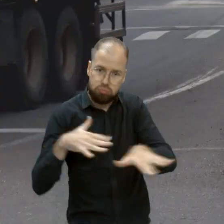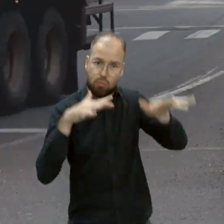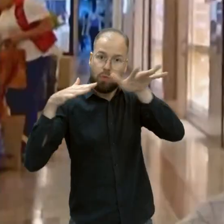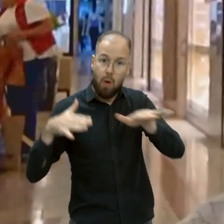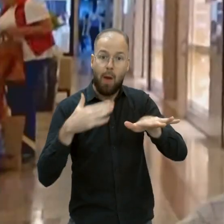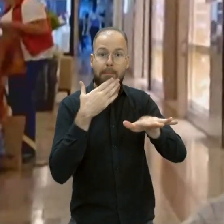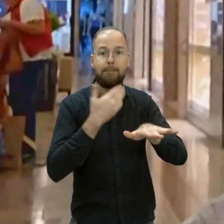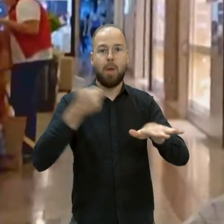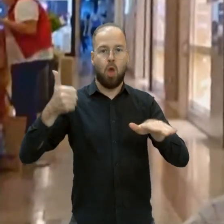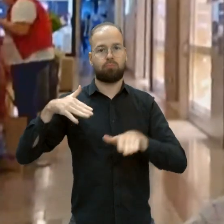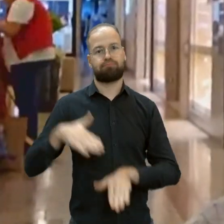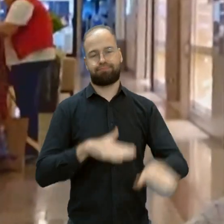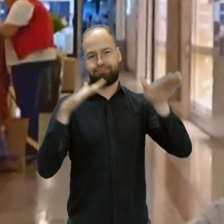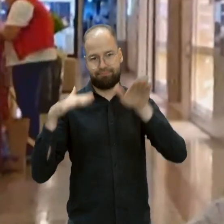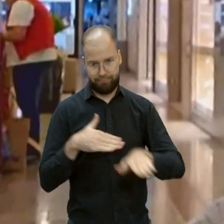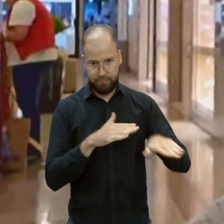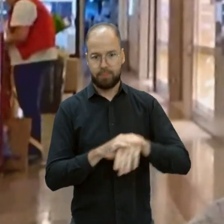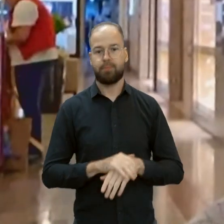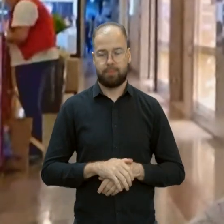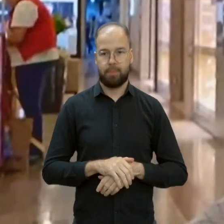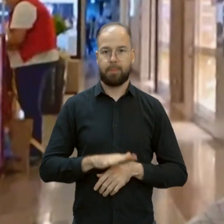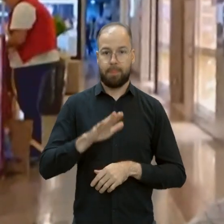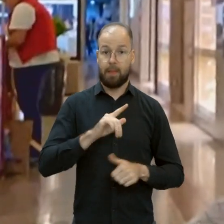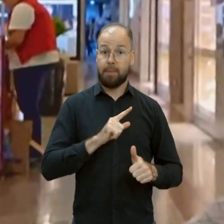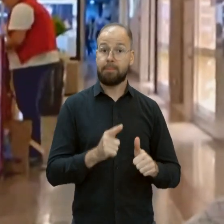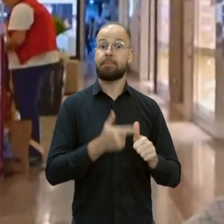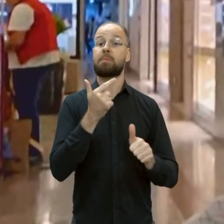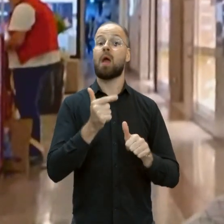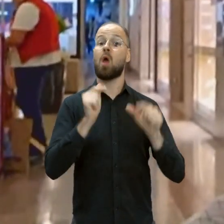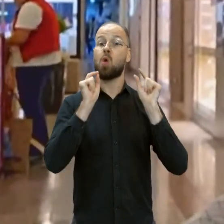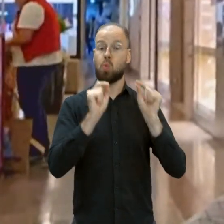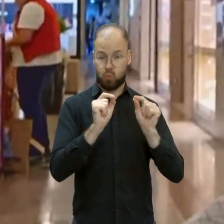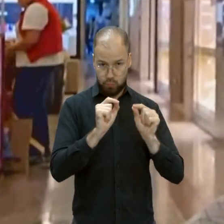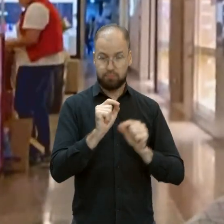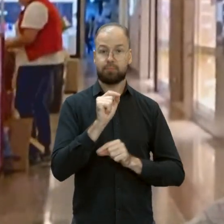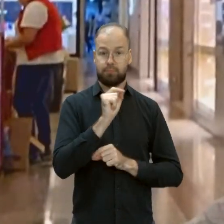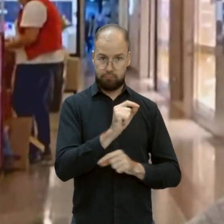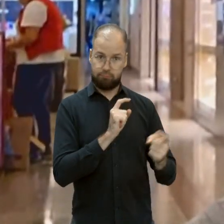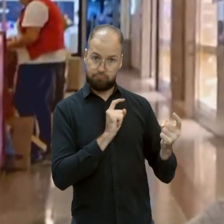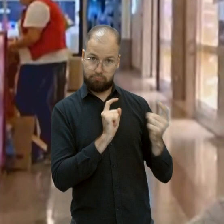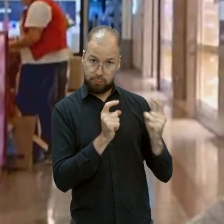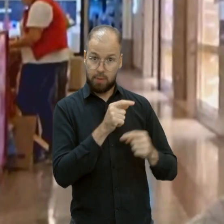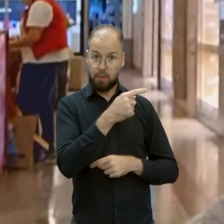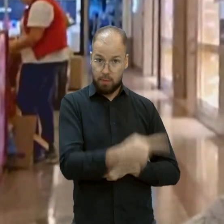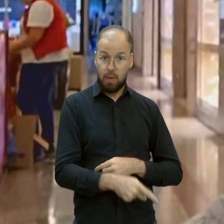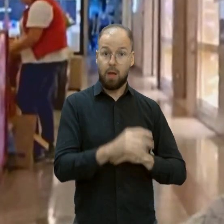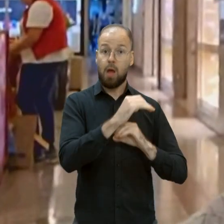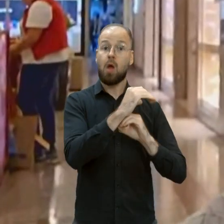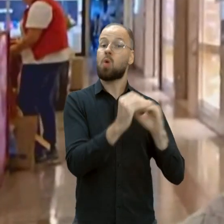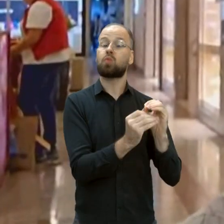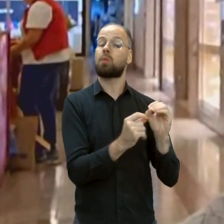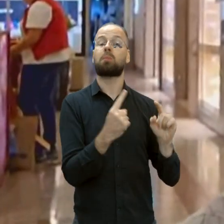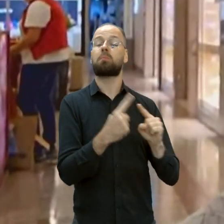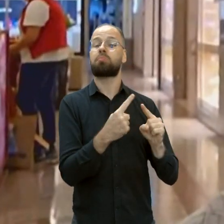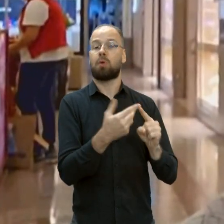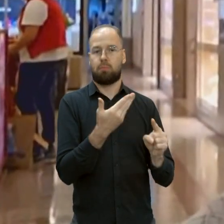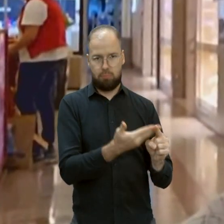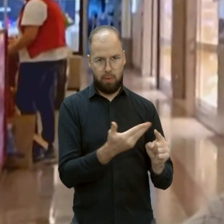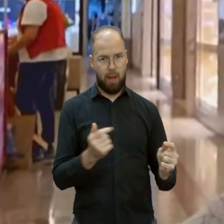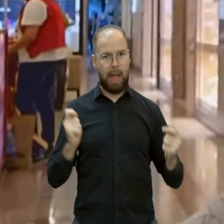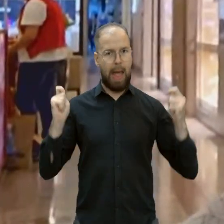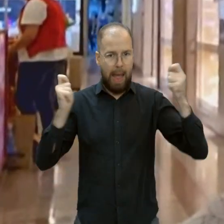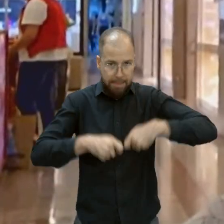A primeira busca com a universidade foi pela capacidade da universidade de